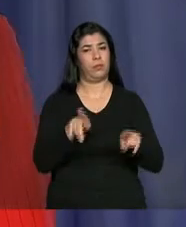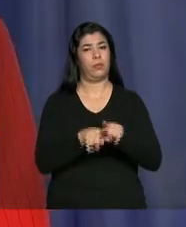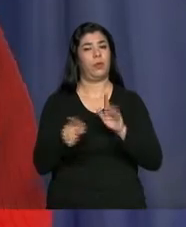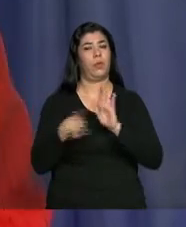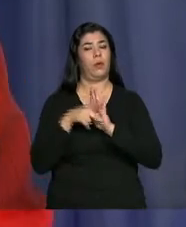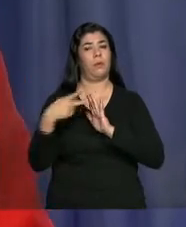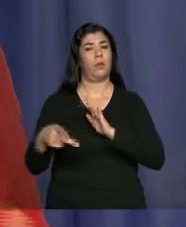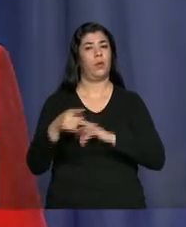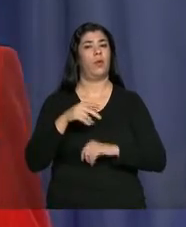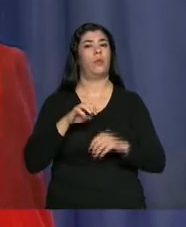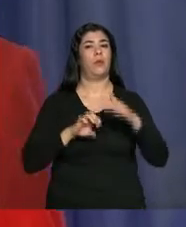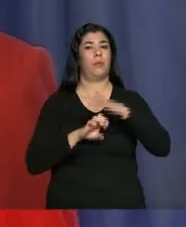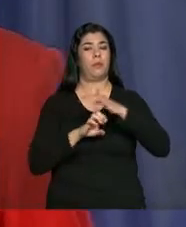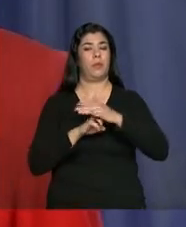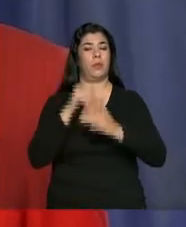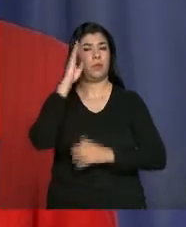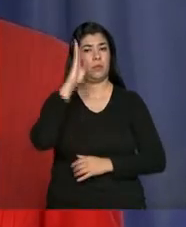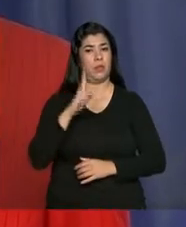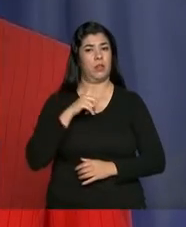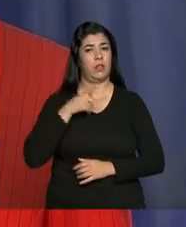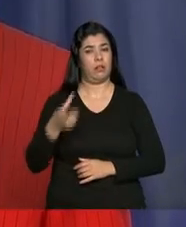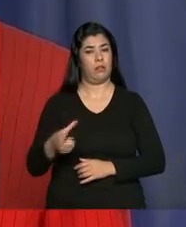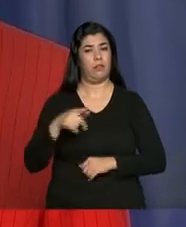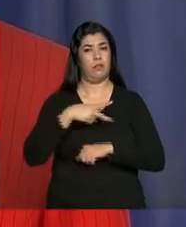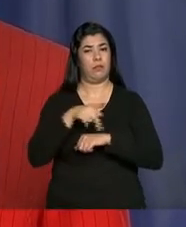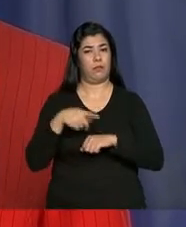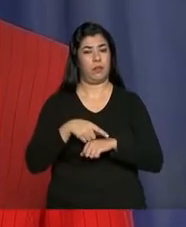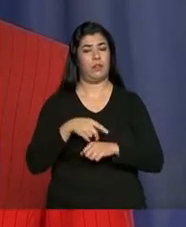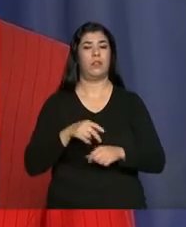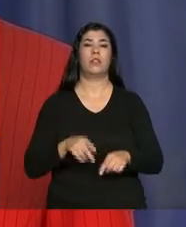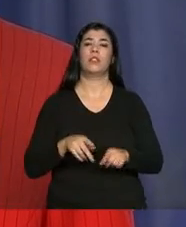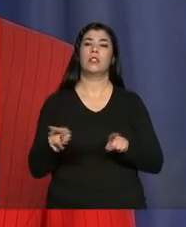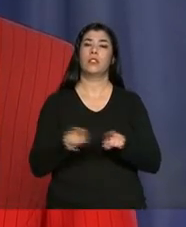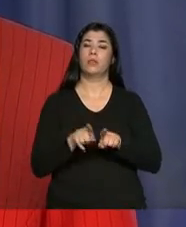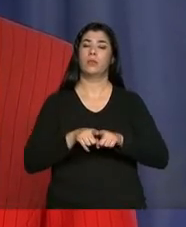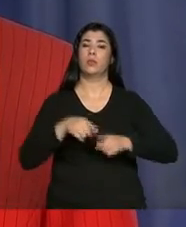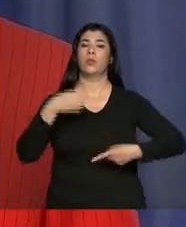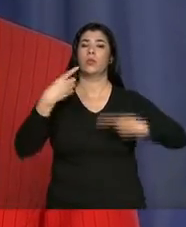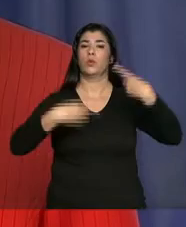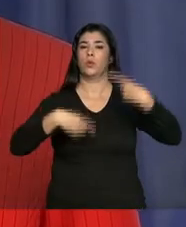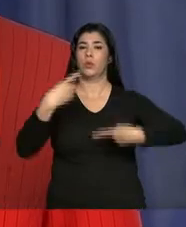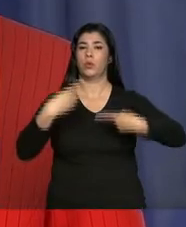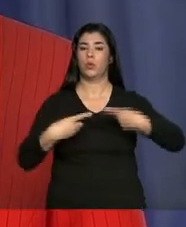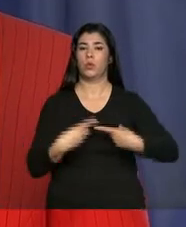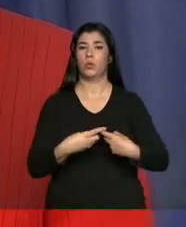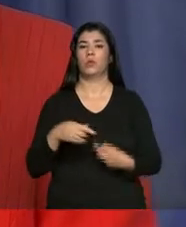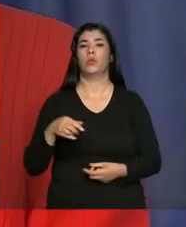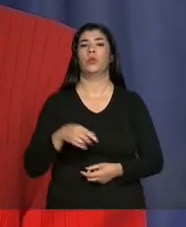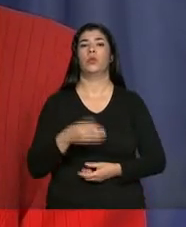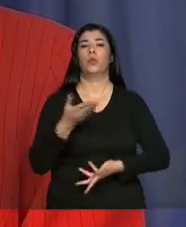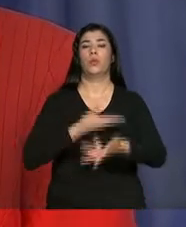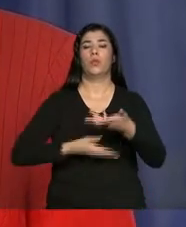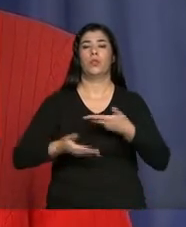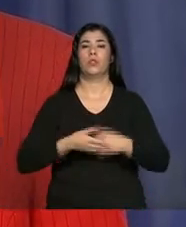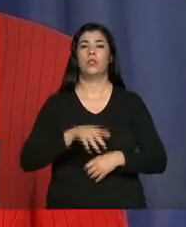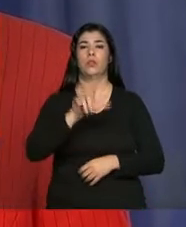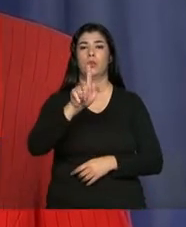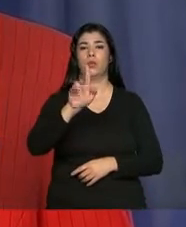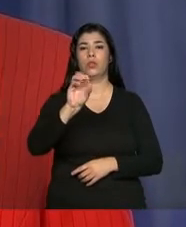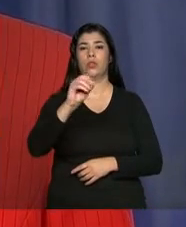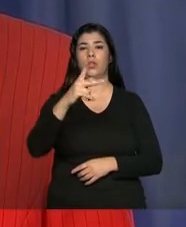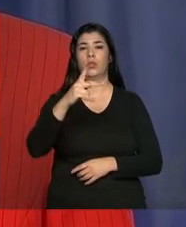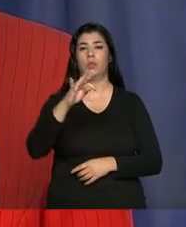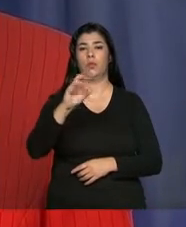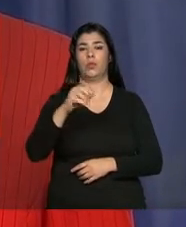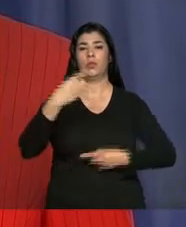próprias brasileiras que aqui investem. Também discutimos sobre relações geopolíticas, trocamos ideias a